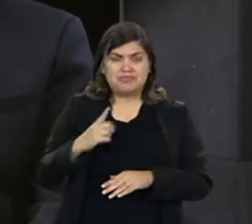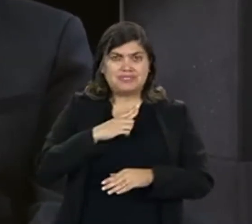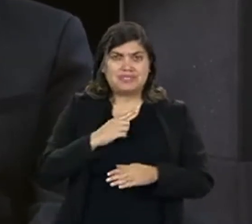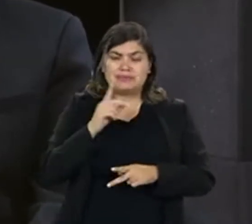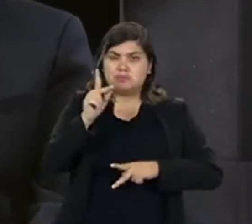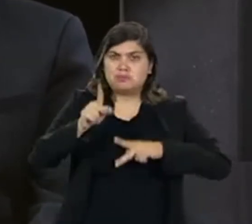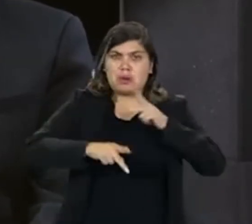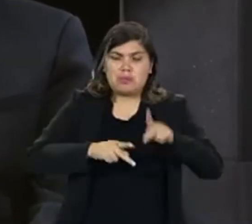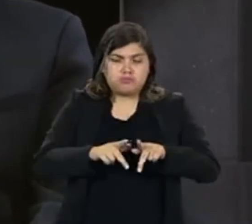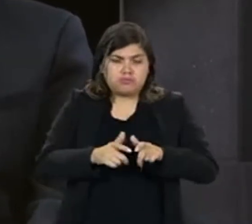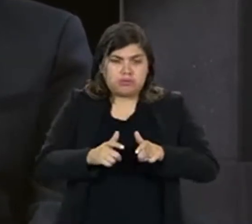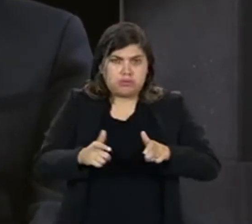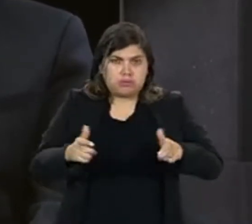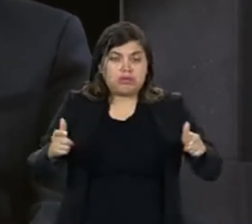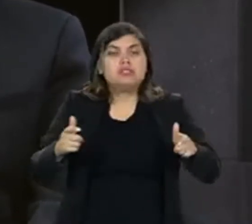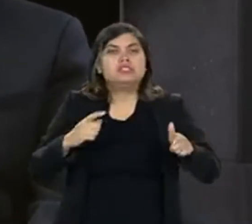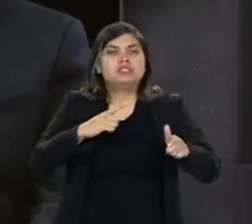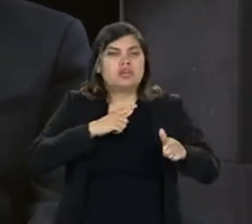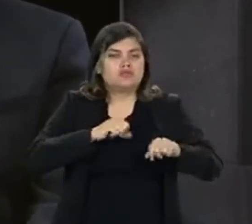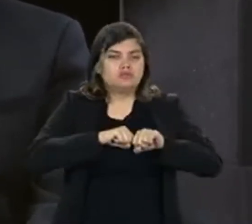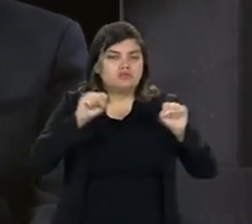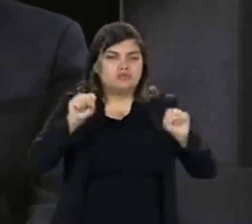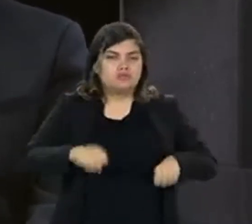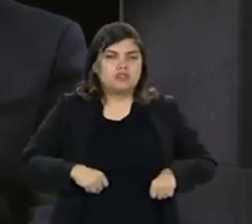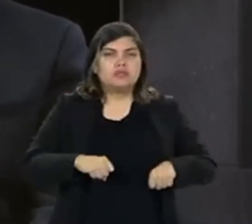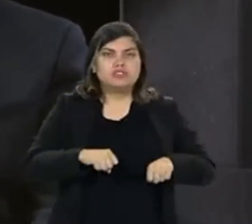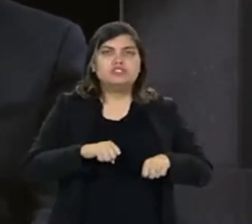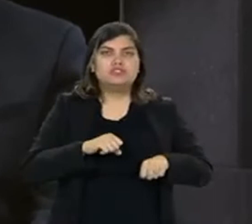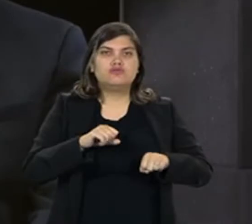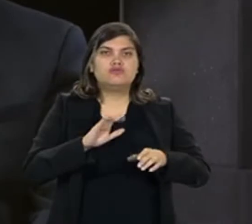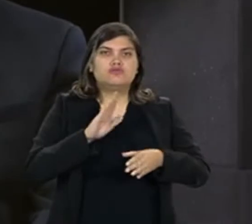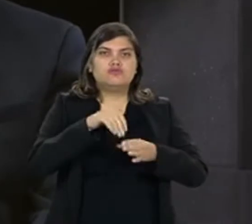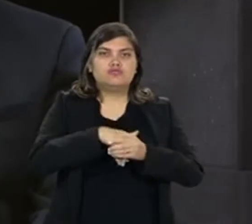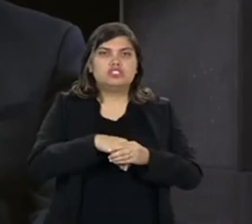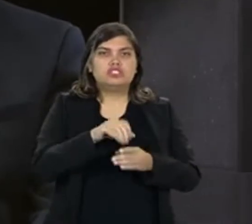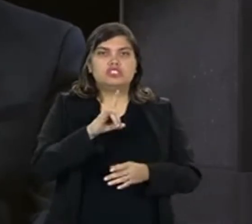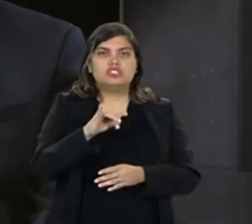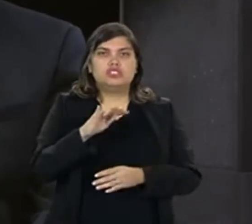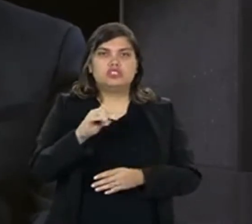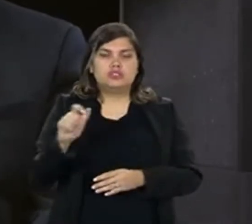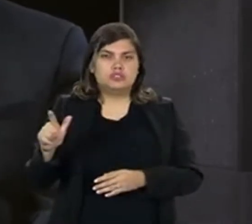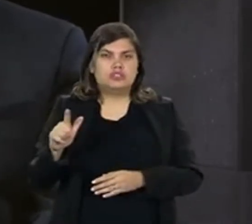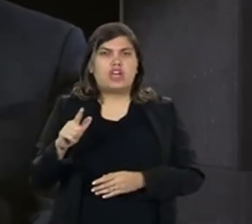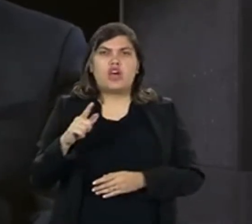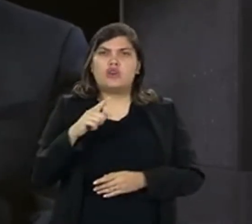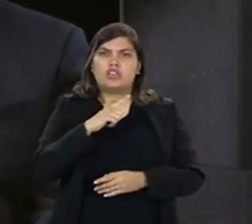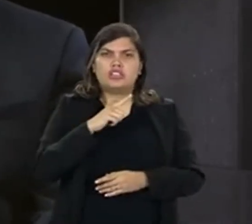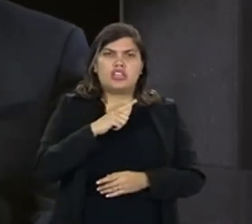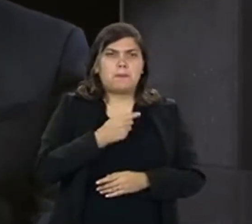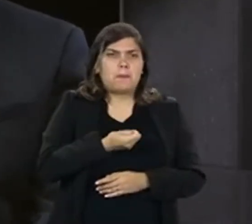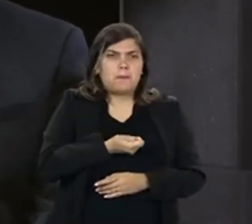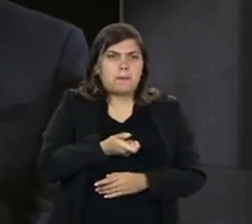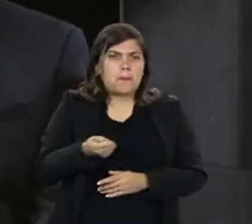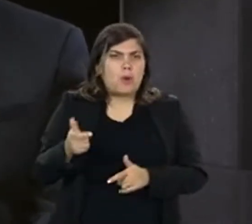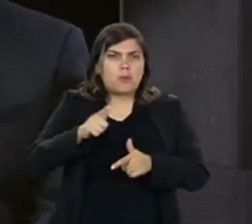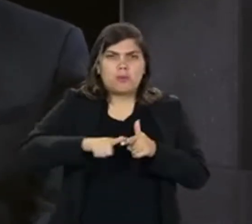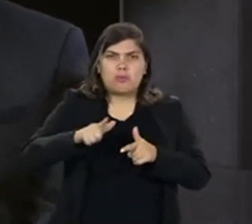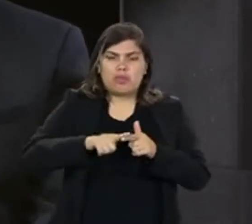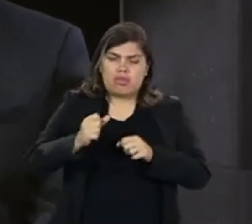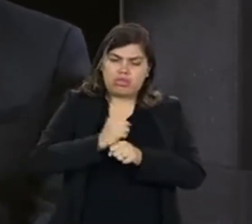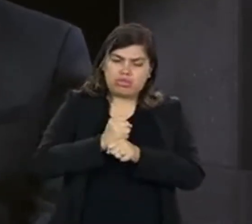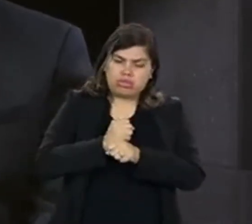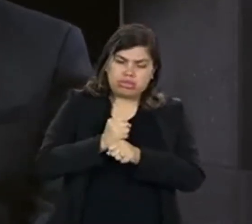como a brasileira tem um sistema de votação digital que sofreu tão poucos